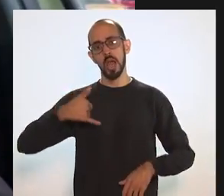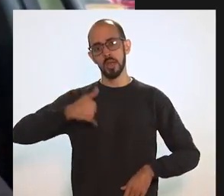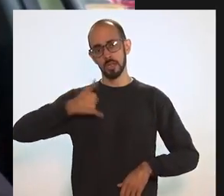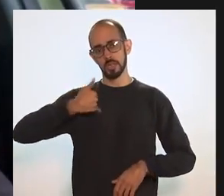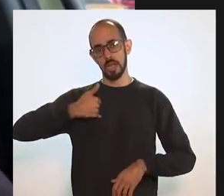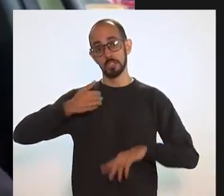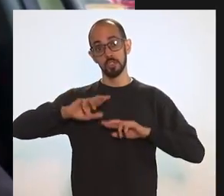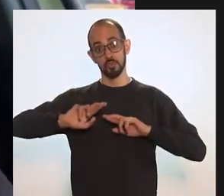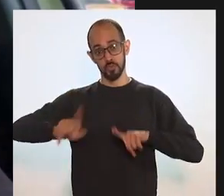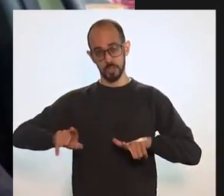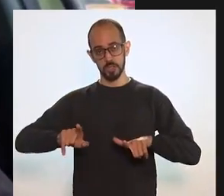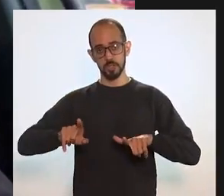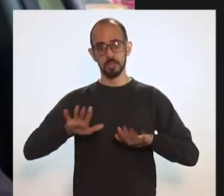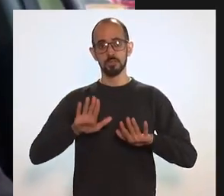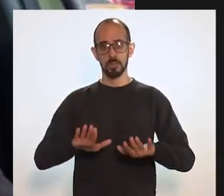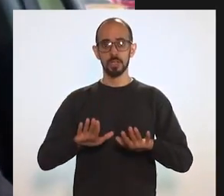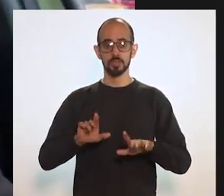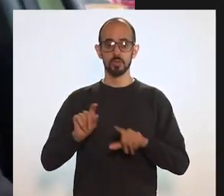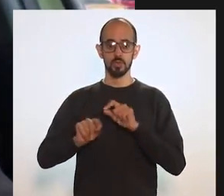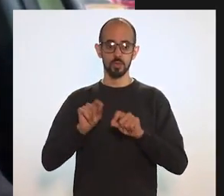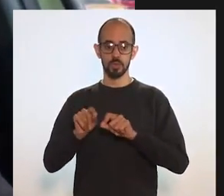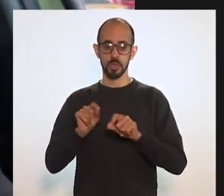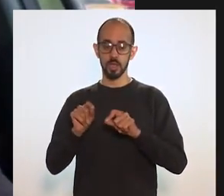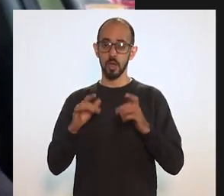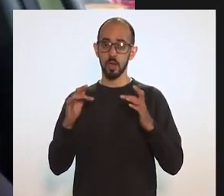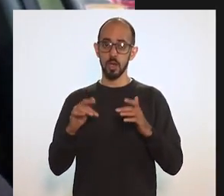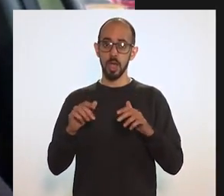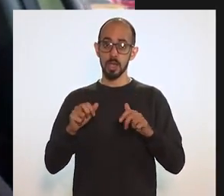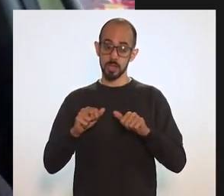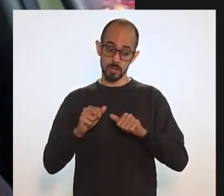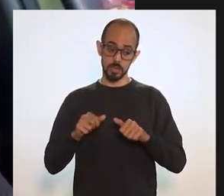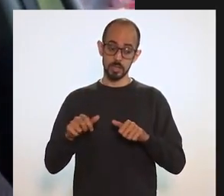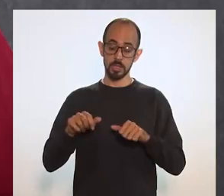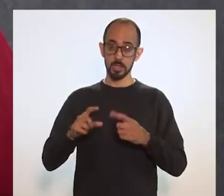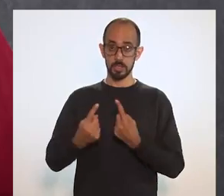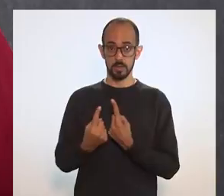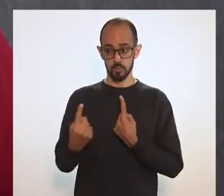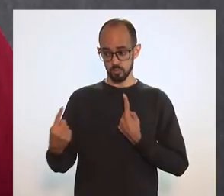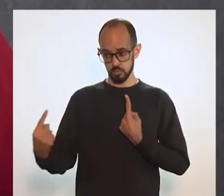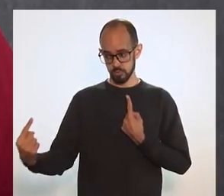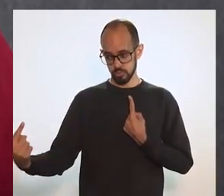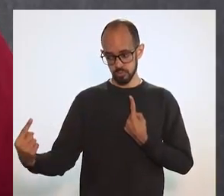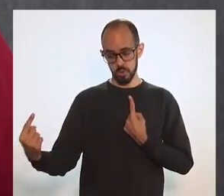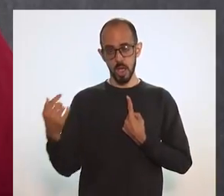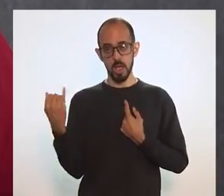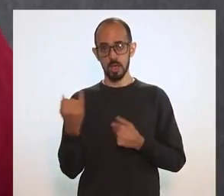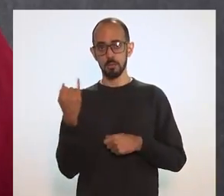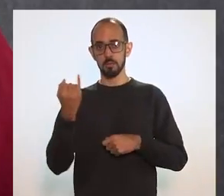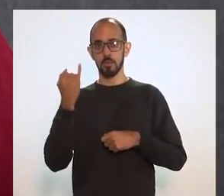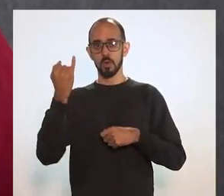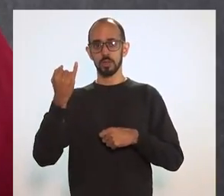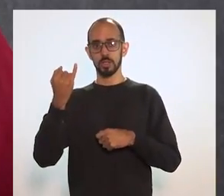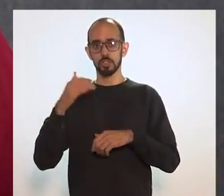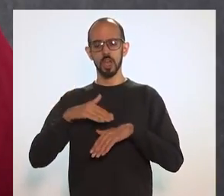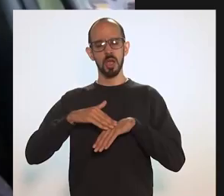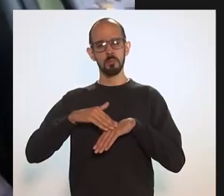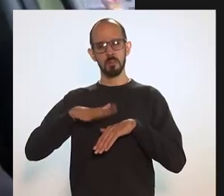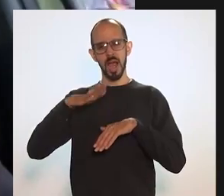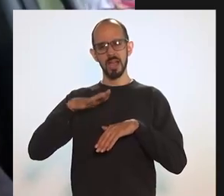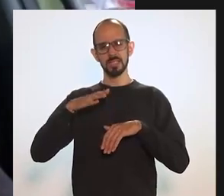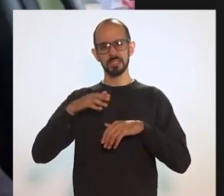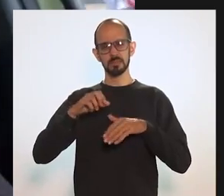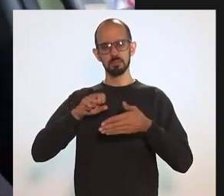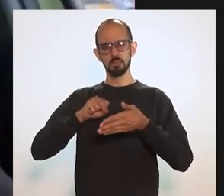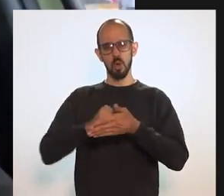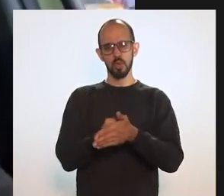faixas etárias e para essas a recomendação é diminuir o contágio, então é se afastar, aumentar